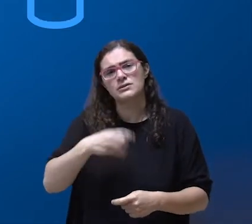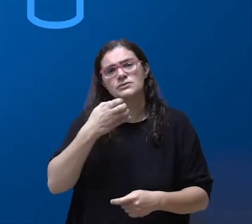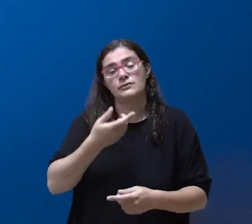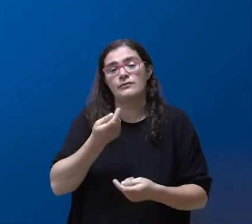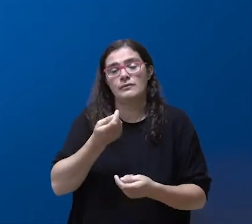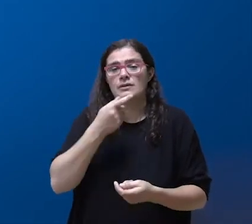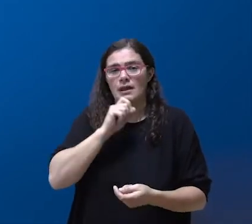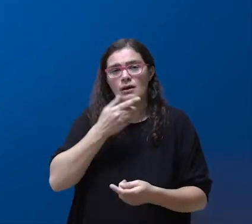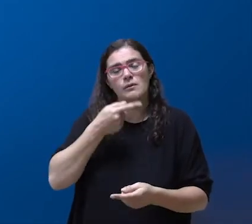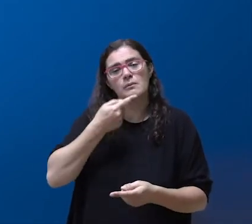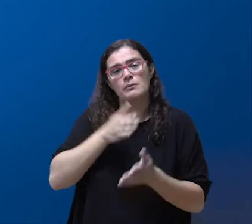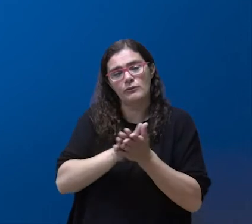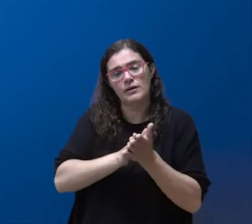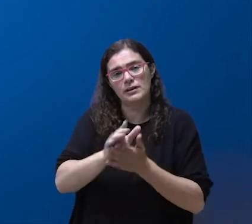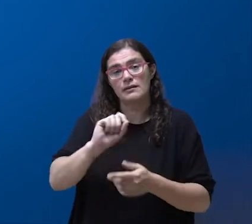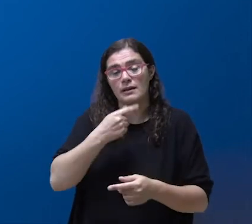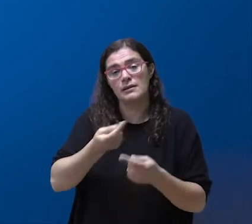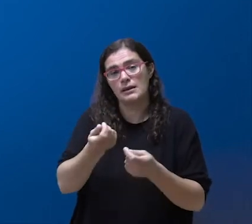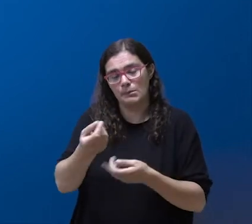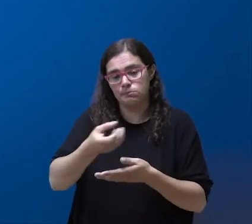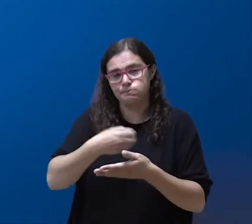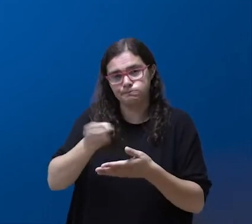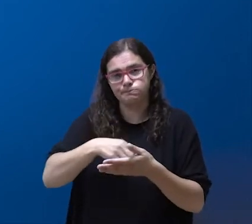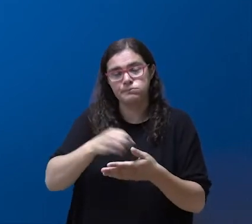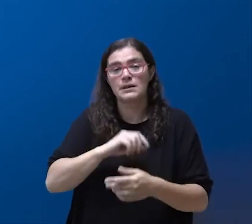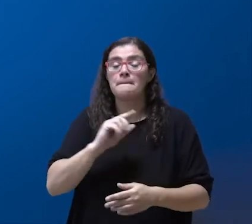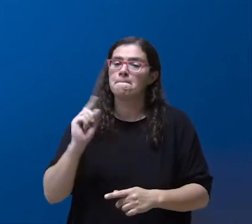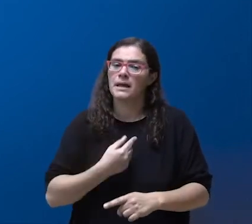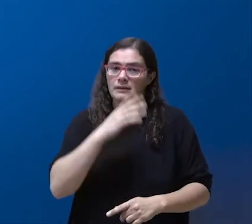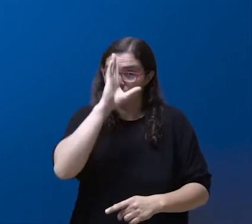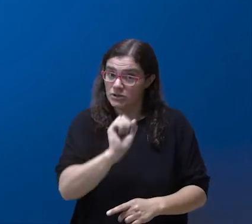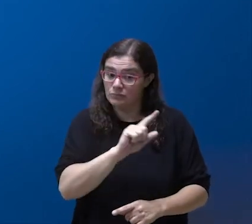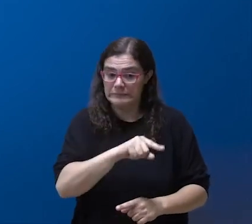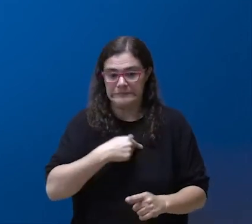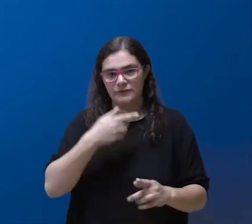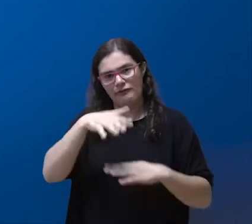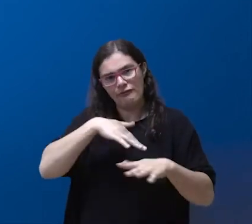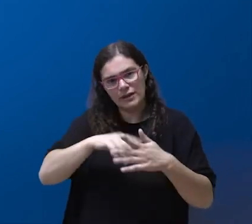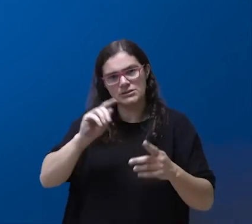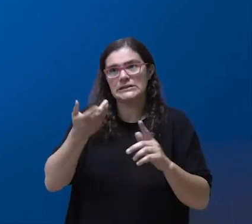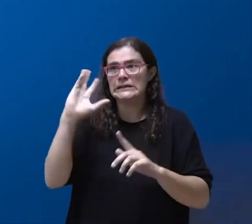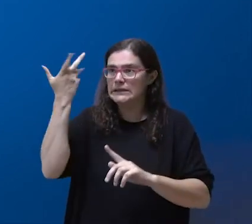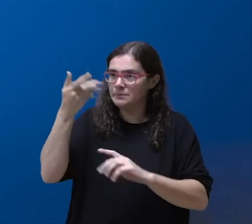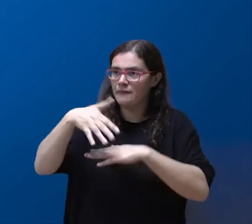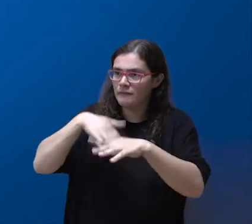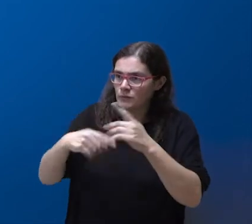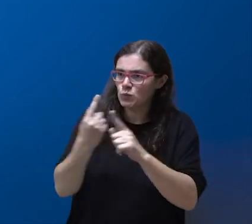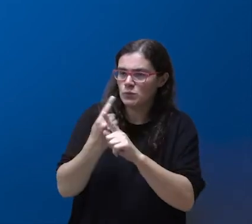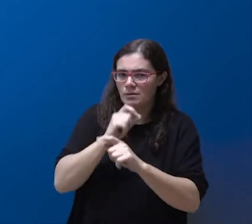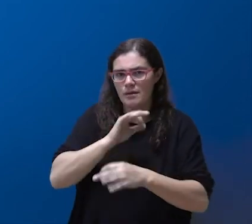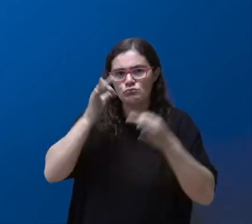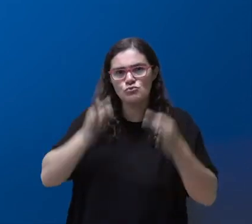recuperável. Precisamos, finalmente, de um Ministério para a Ação Climática para coordenar e concretizar